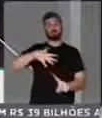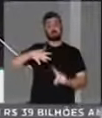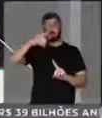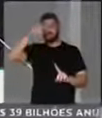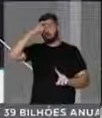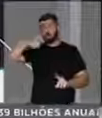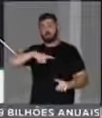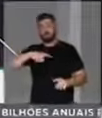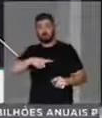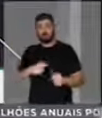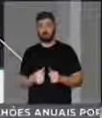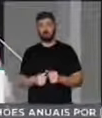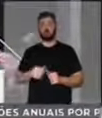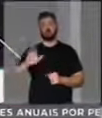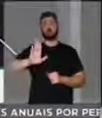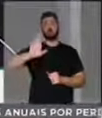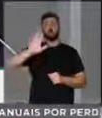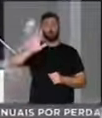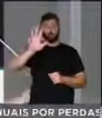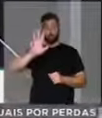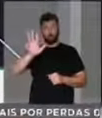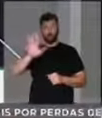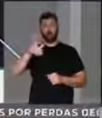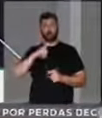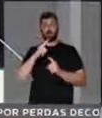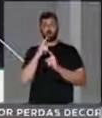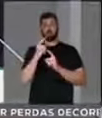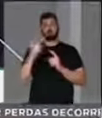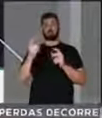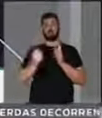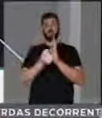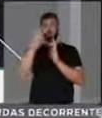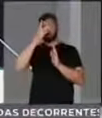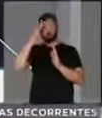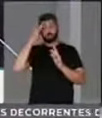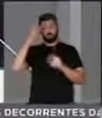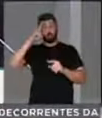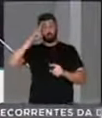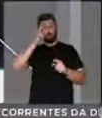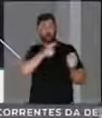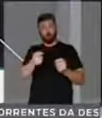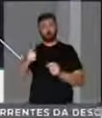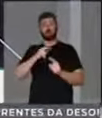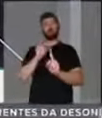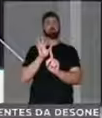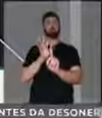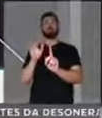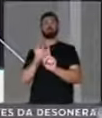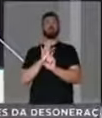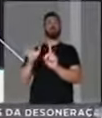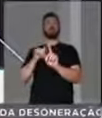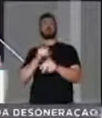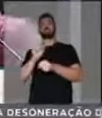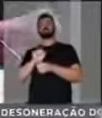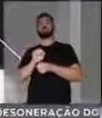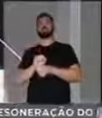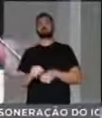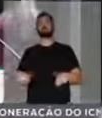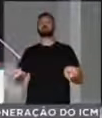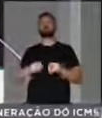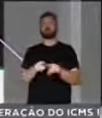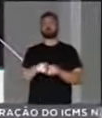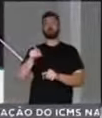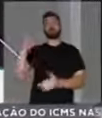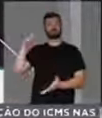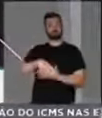consciência e Lula está lá cercado de multidão todos os dias. Além disso, ele foi